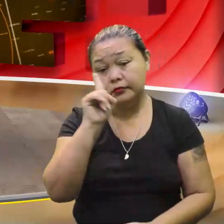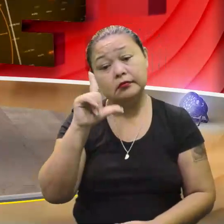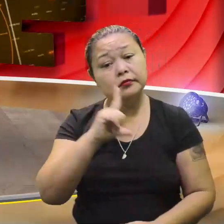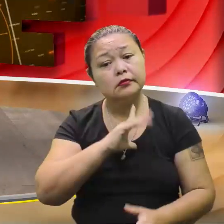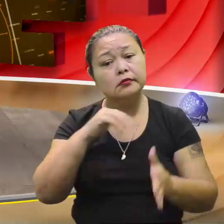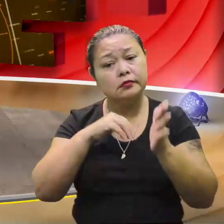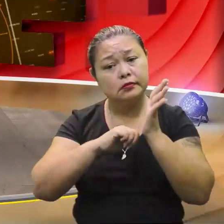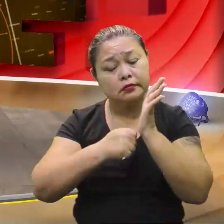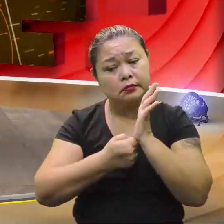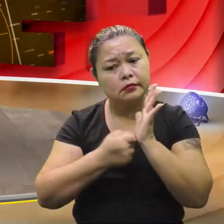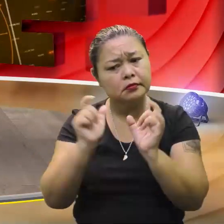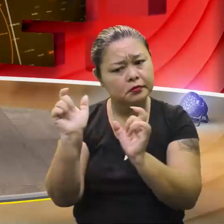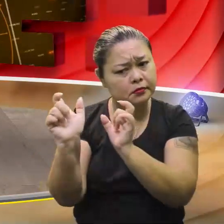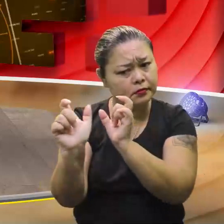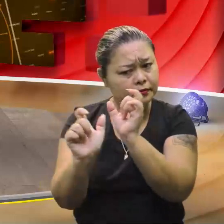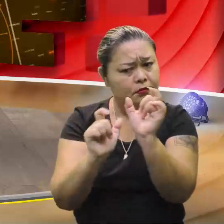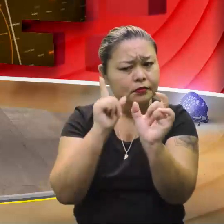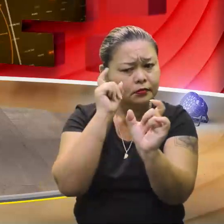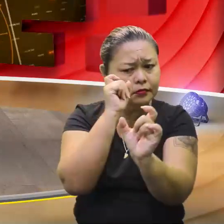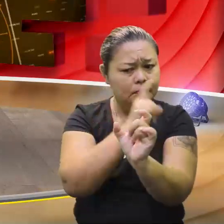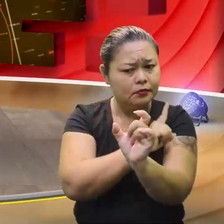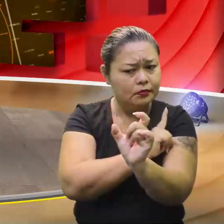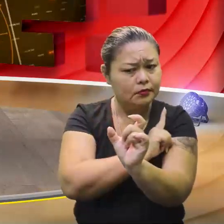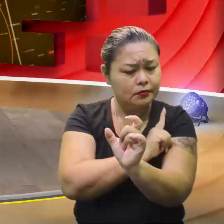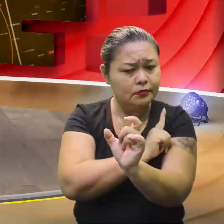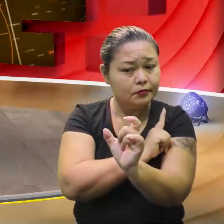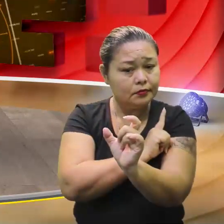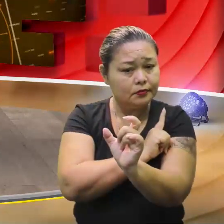Difícil? Tem algum segredo, não é? Palavras difíceis? Palavras difíceis.